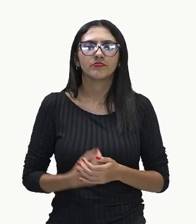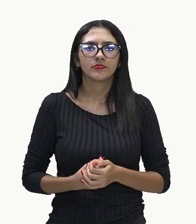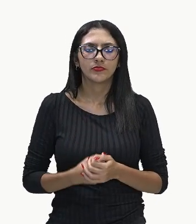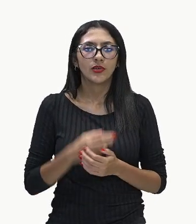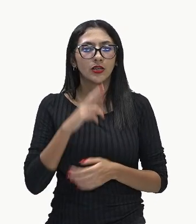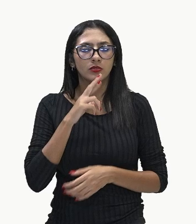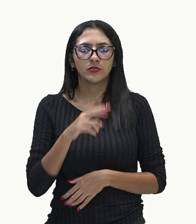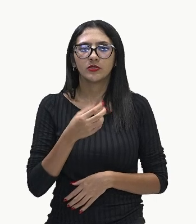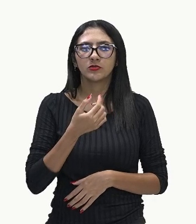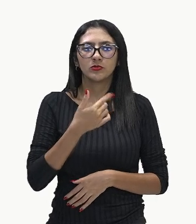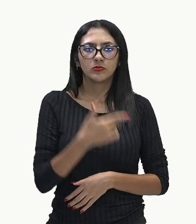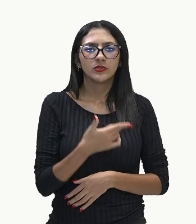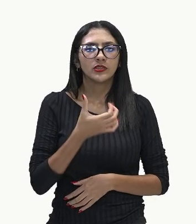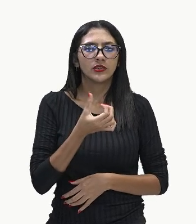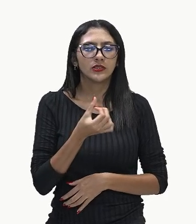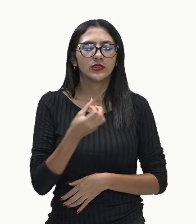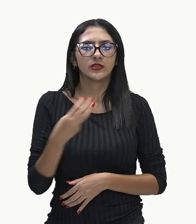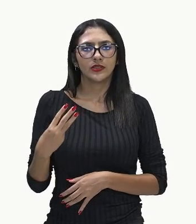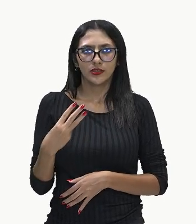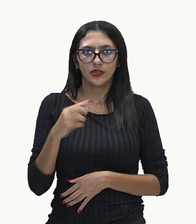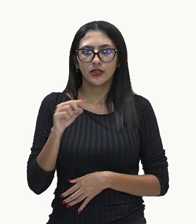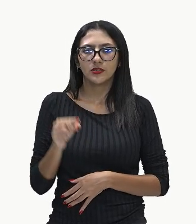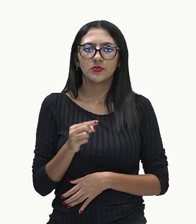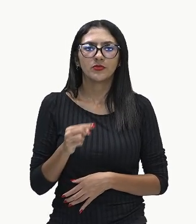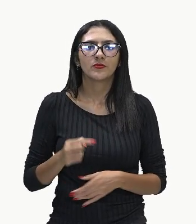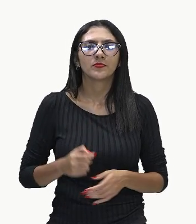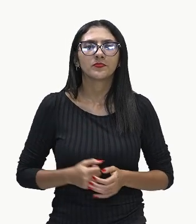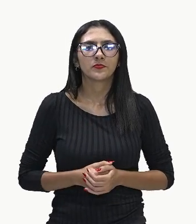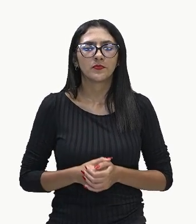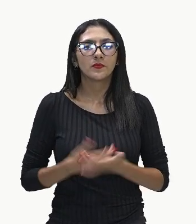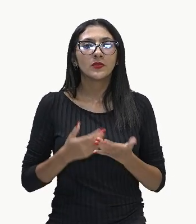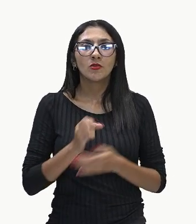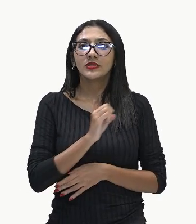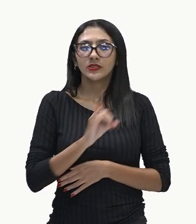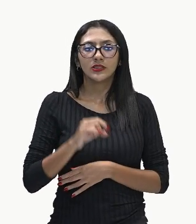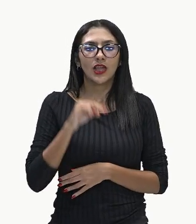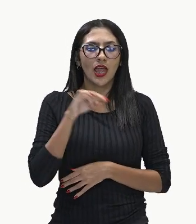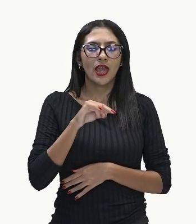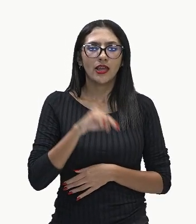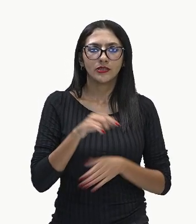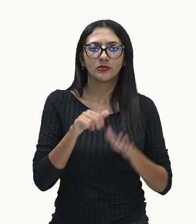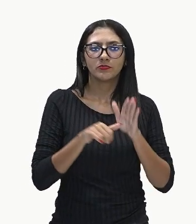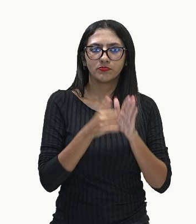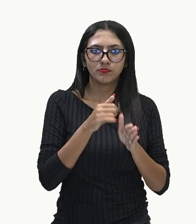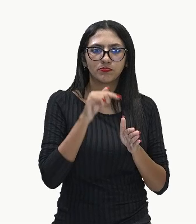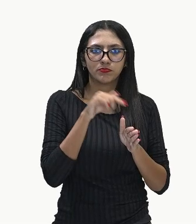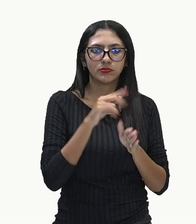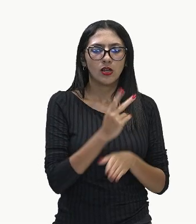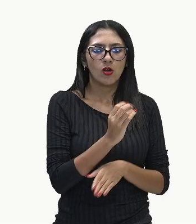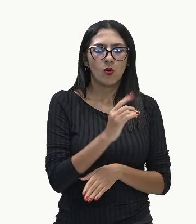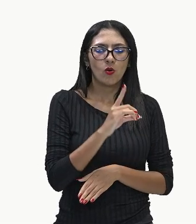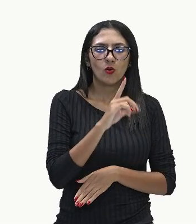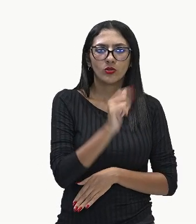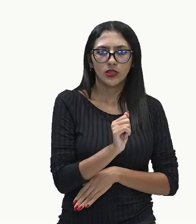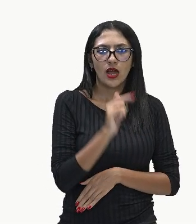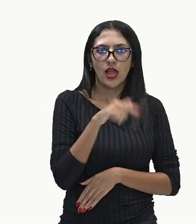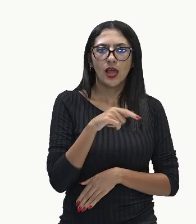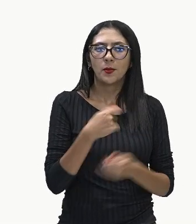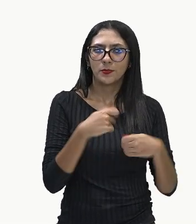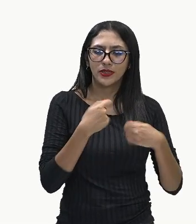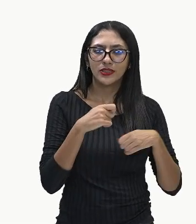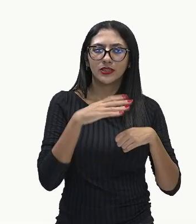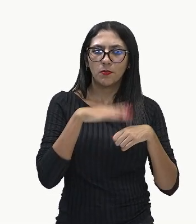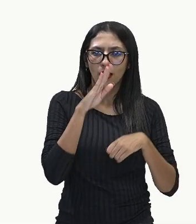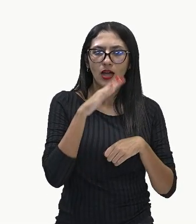263 mil unidades. Então, se a Honda vender, né, 263 mil unidades a